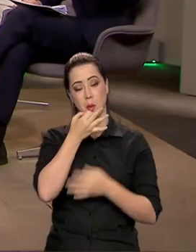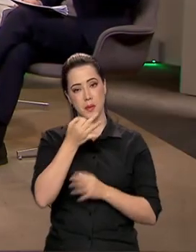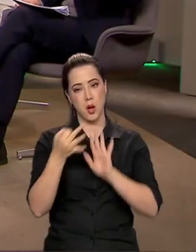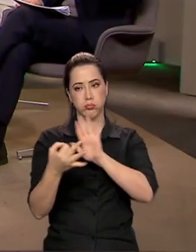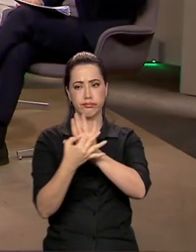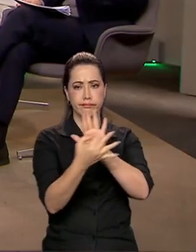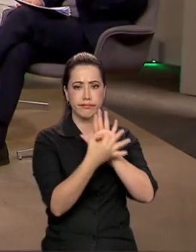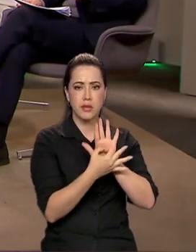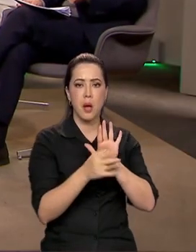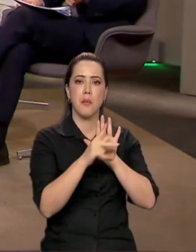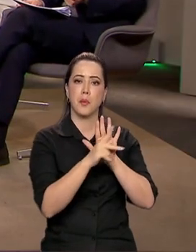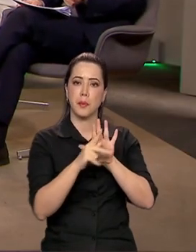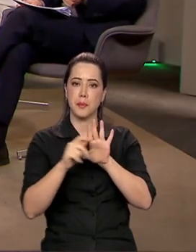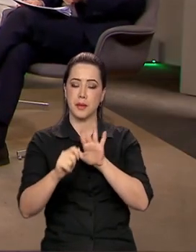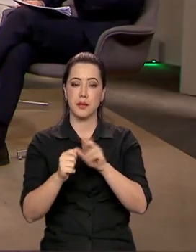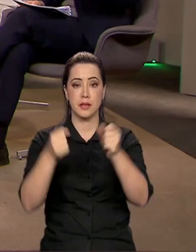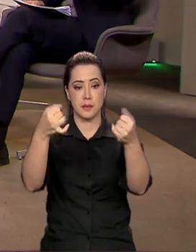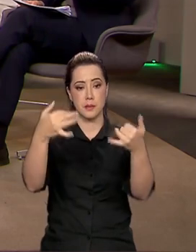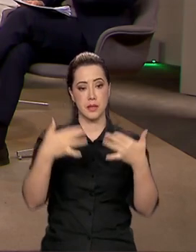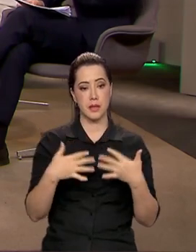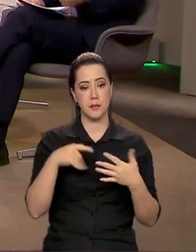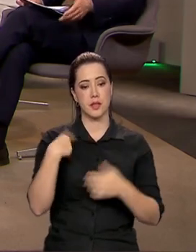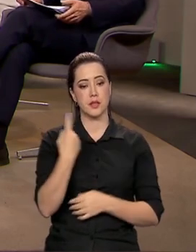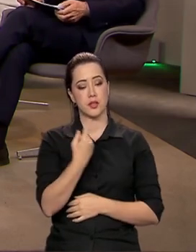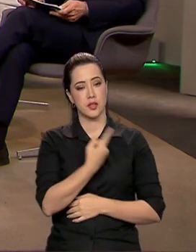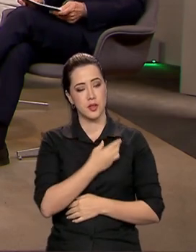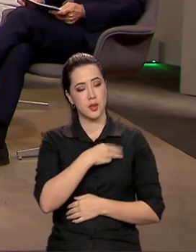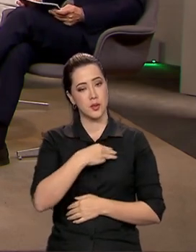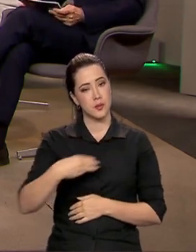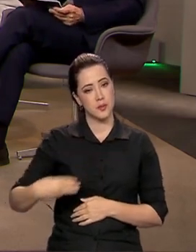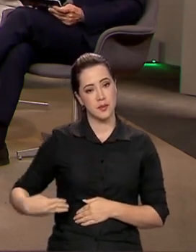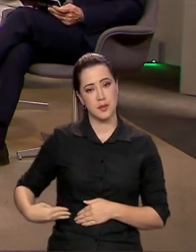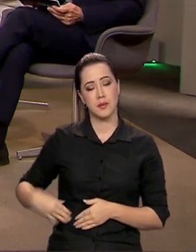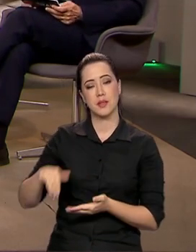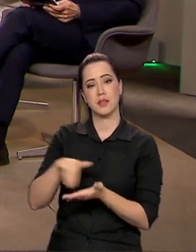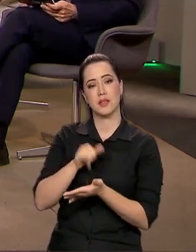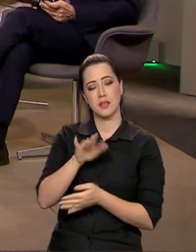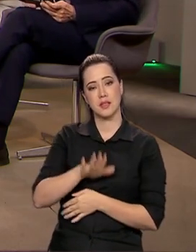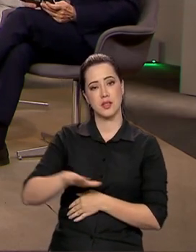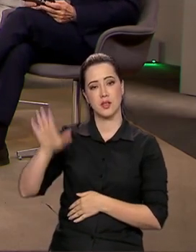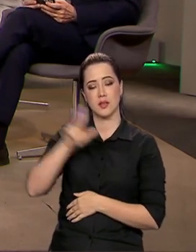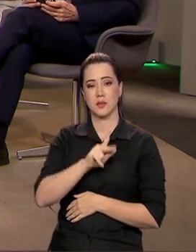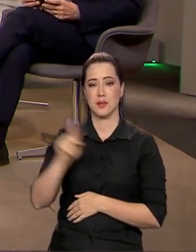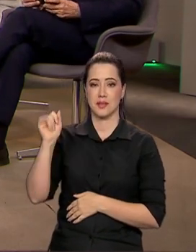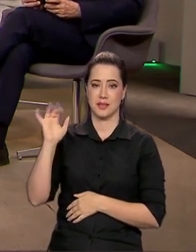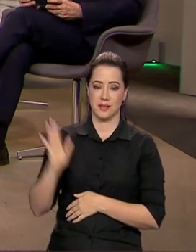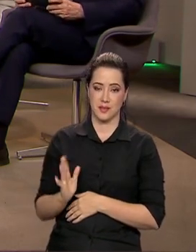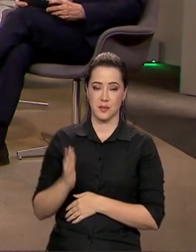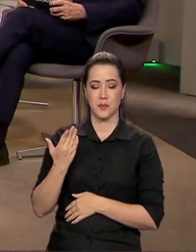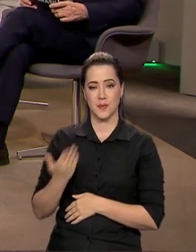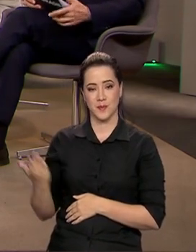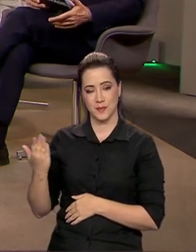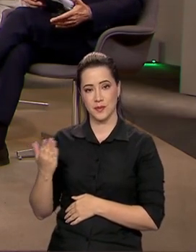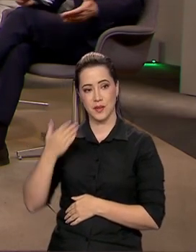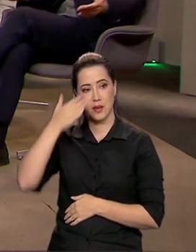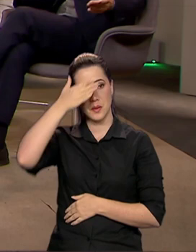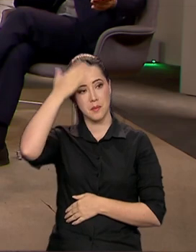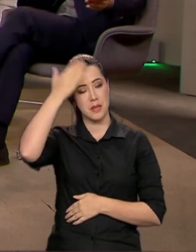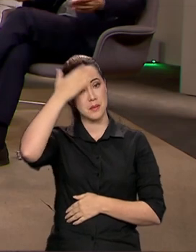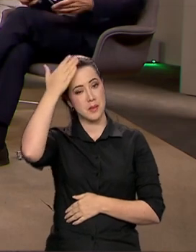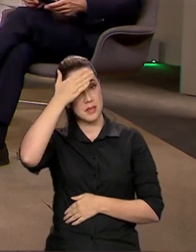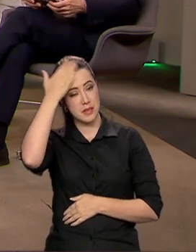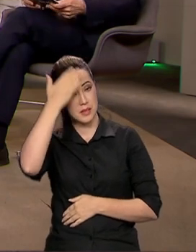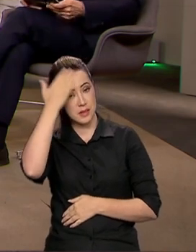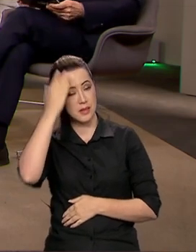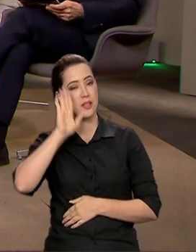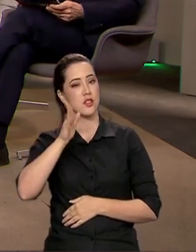E quem vai nos falar melhor sobre esses dados é o ministro-chefe da Secretaria-Geral da Presidência da República, Márcio Macedo, que rodou